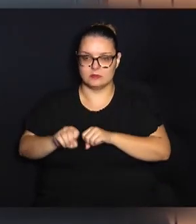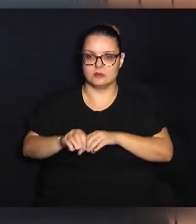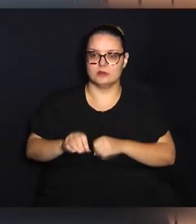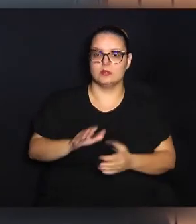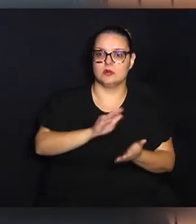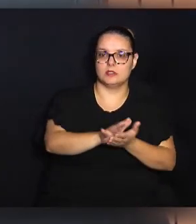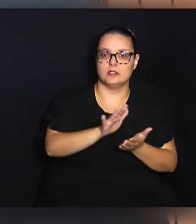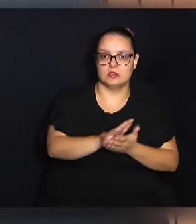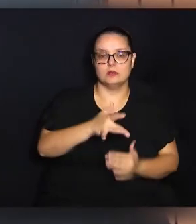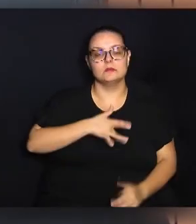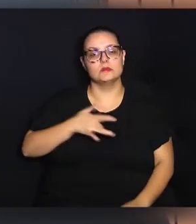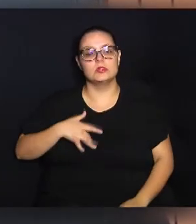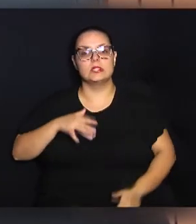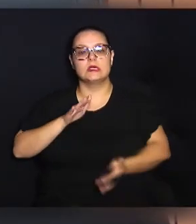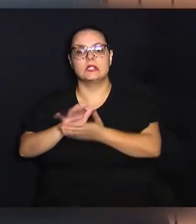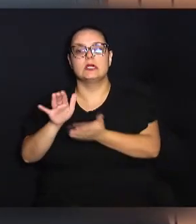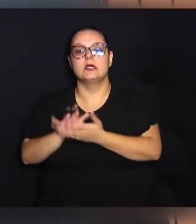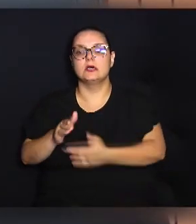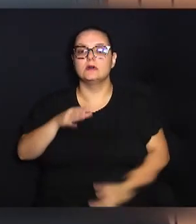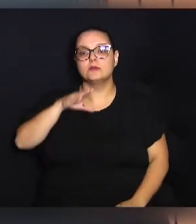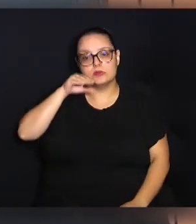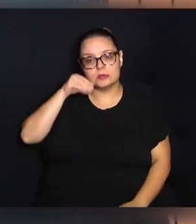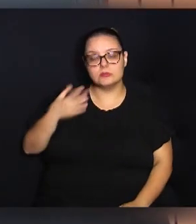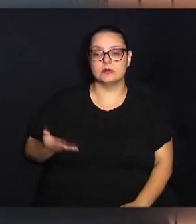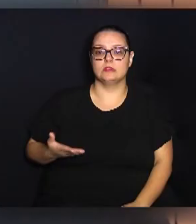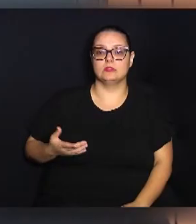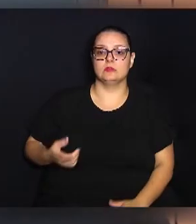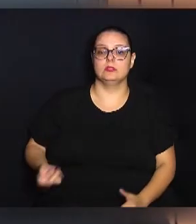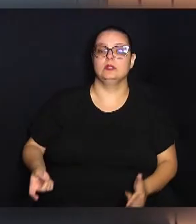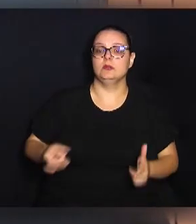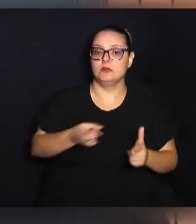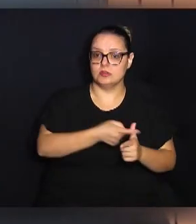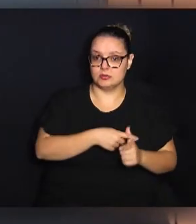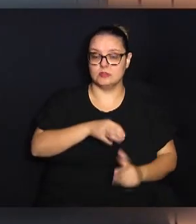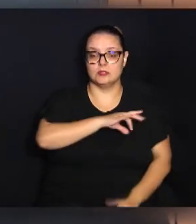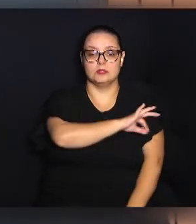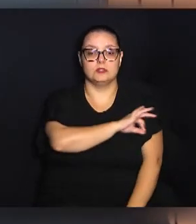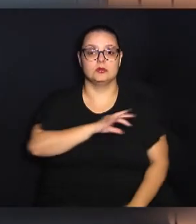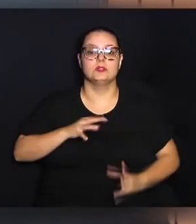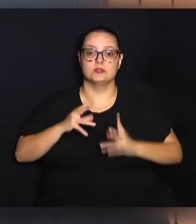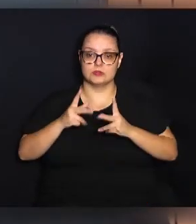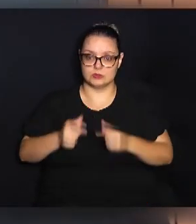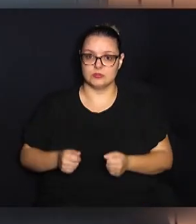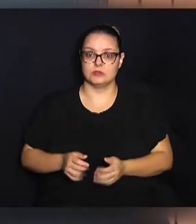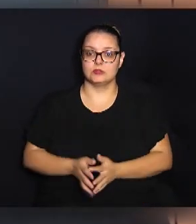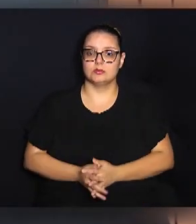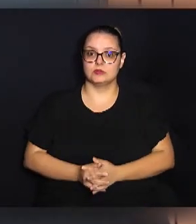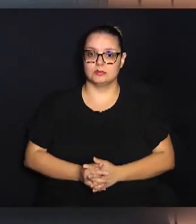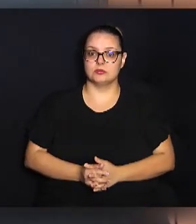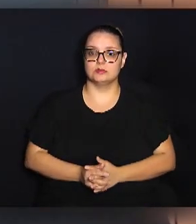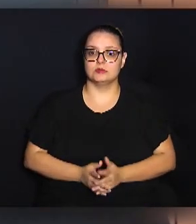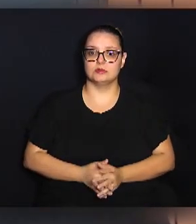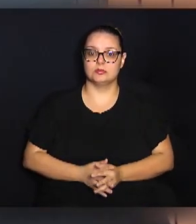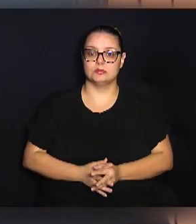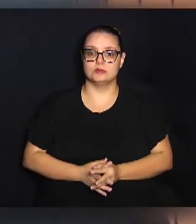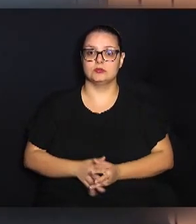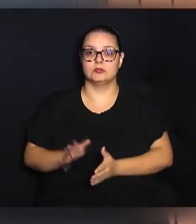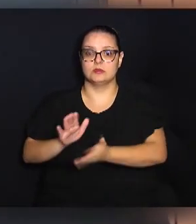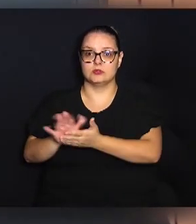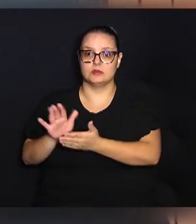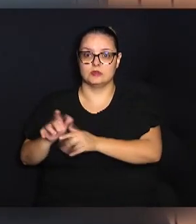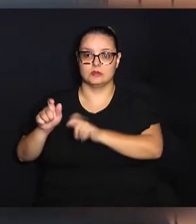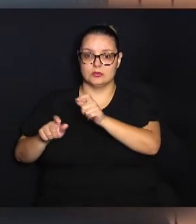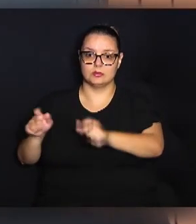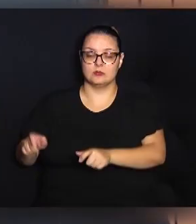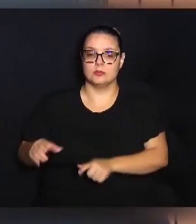saúde, gastos com pessoal e o endividamento da Prefeitura, todos eles, os gastos com pessoal